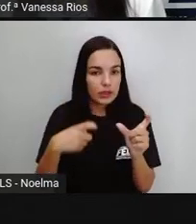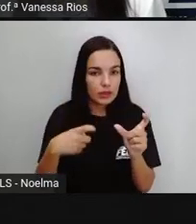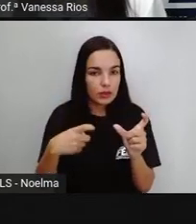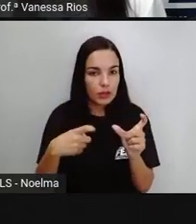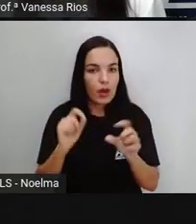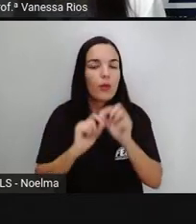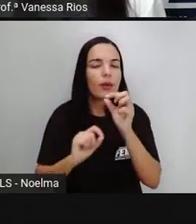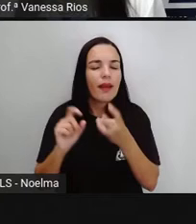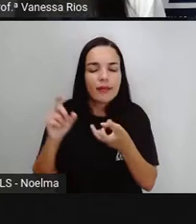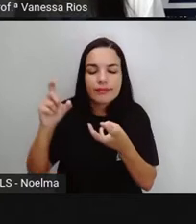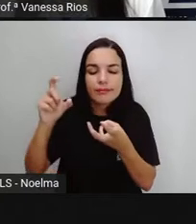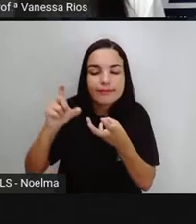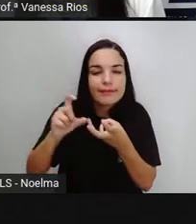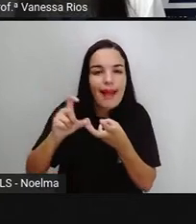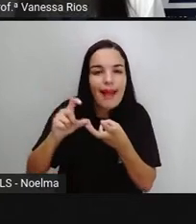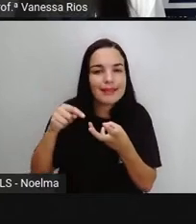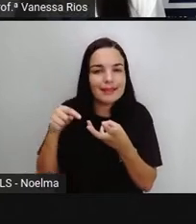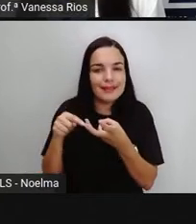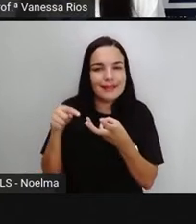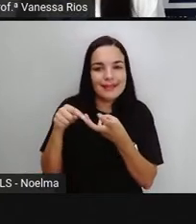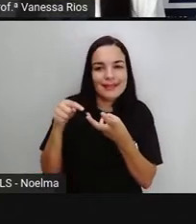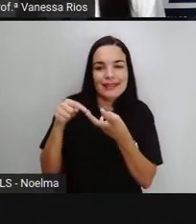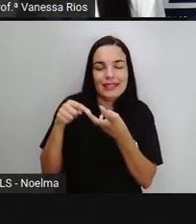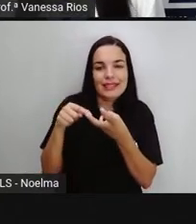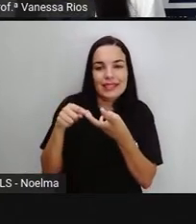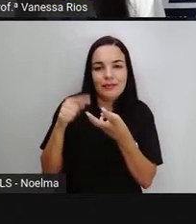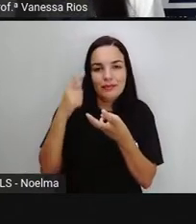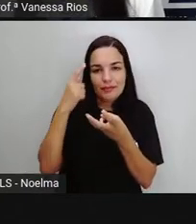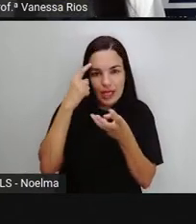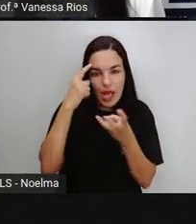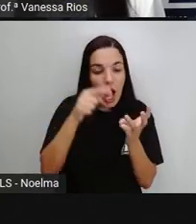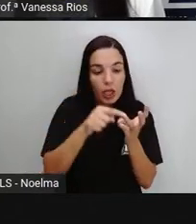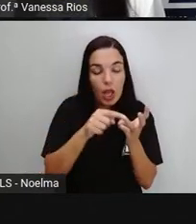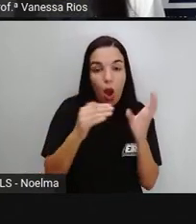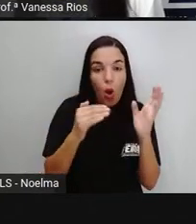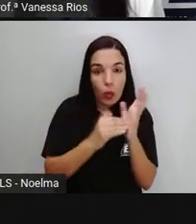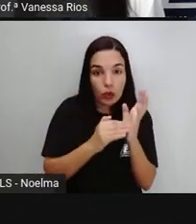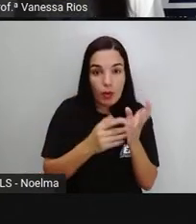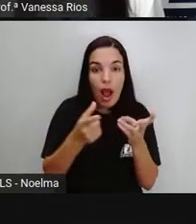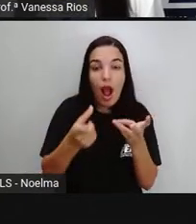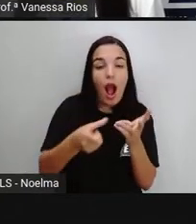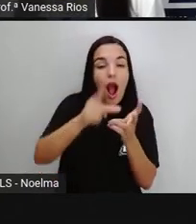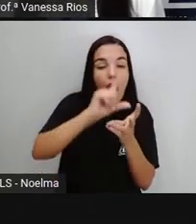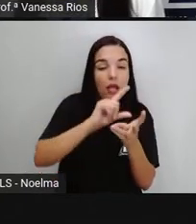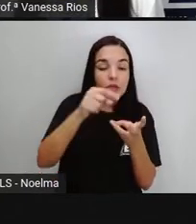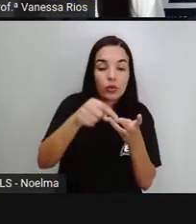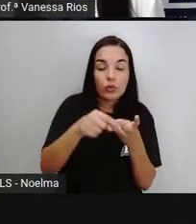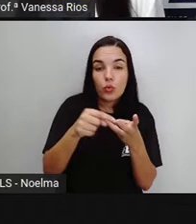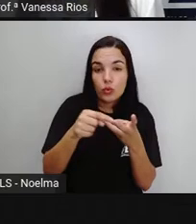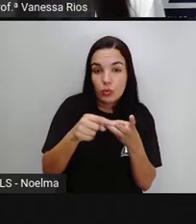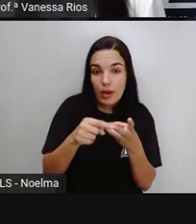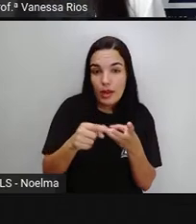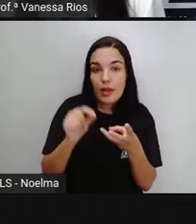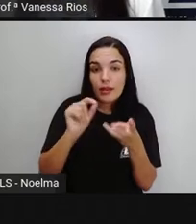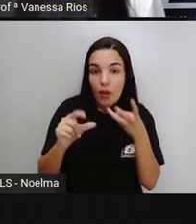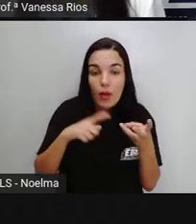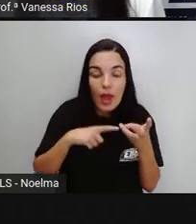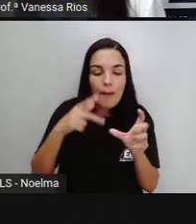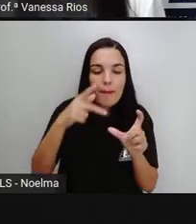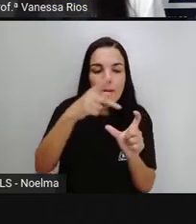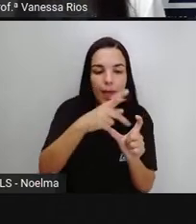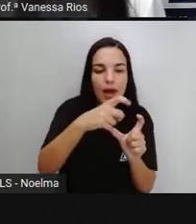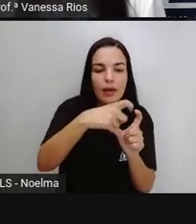penúltima sílaba. Exemplo aí, útil, tórax, táxi. Que também receberam aí acento